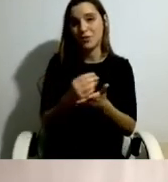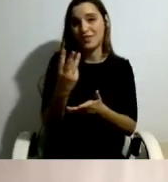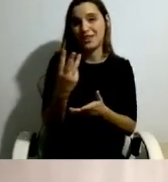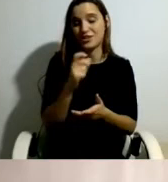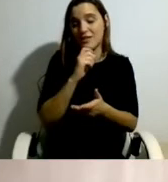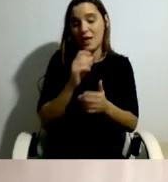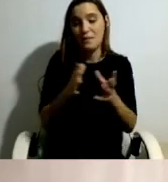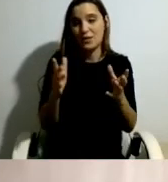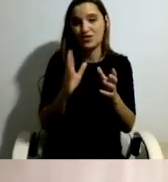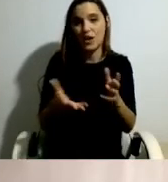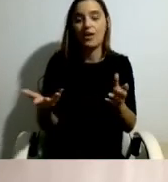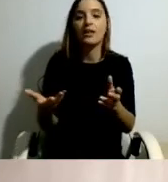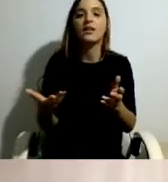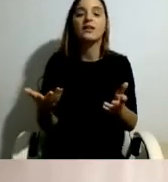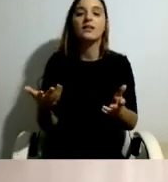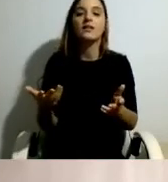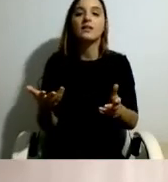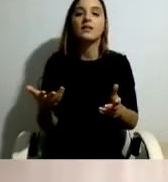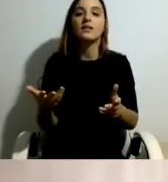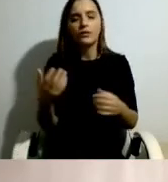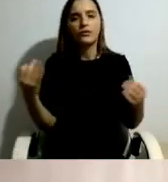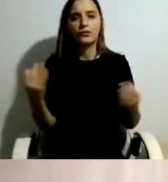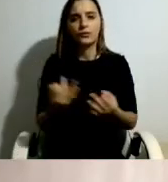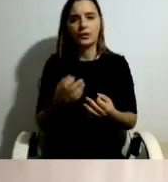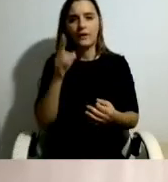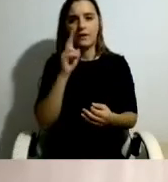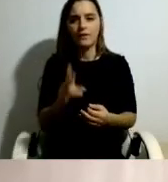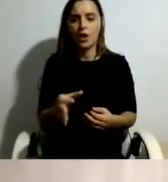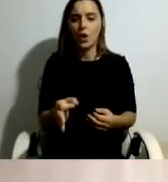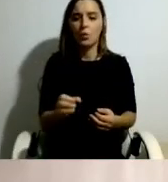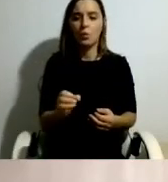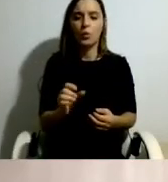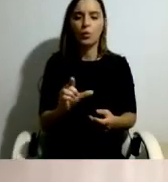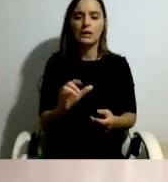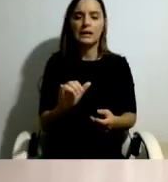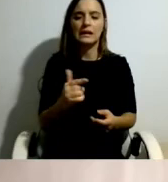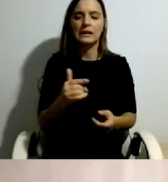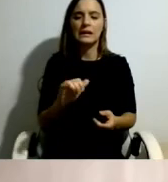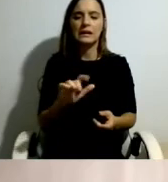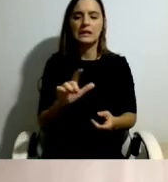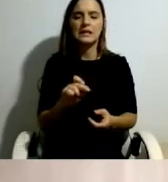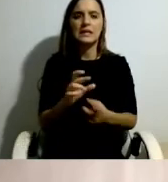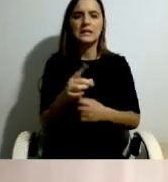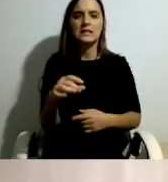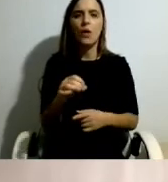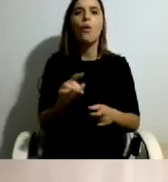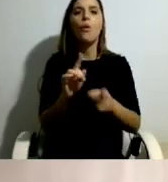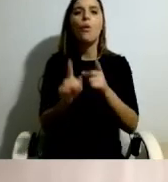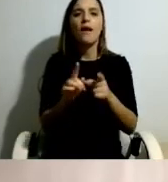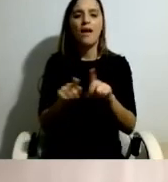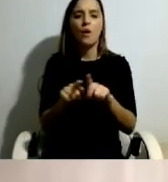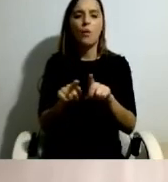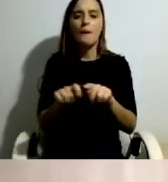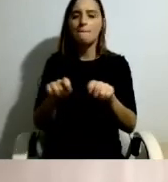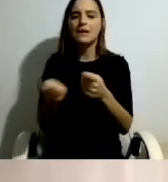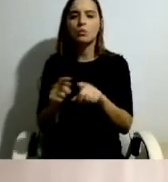a verificarmos uma efetiva politização destas pessoas. Quando eu digo politização, não estou a dizer partidarização. Estou a